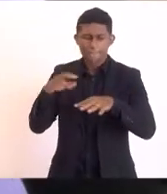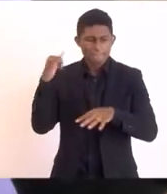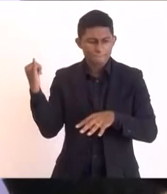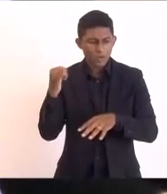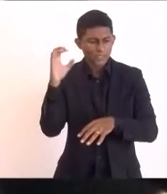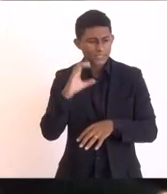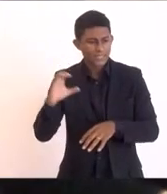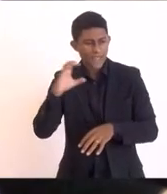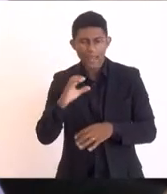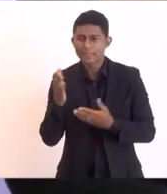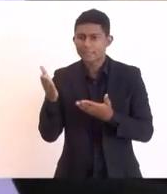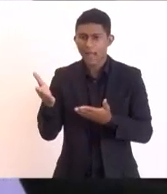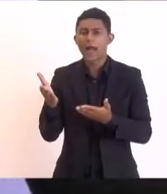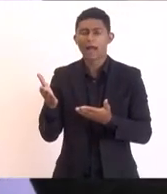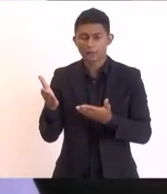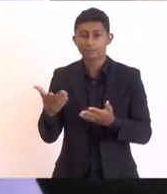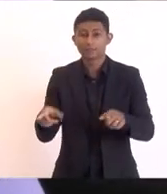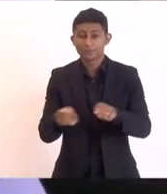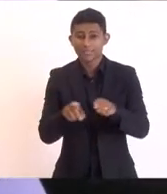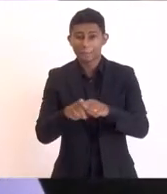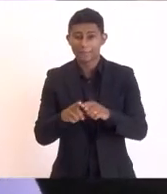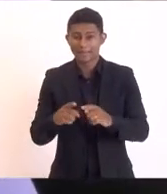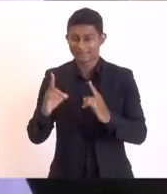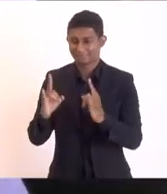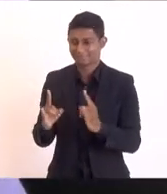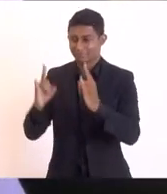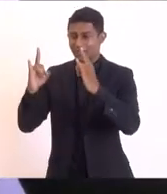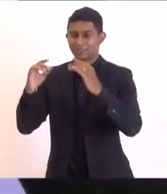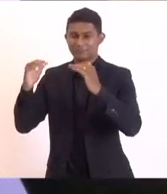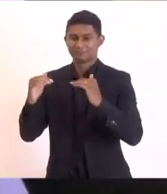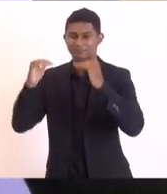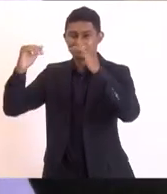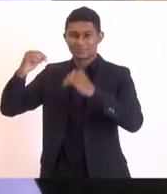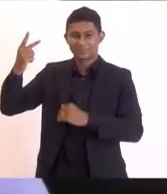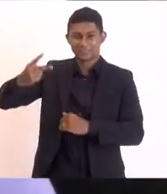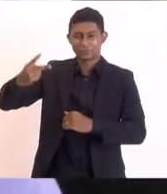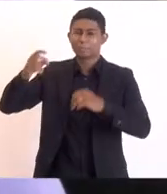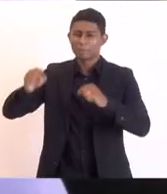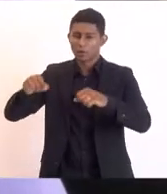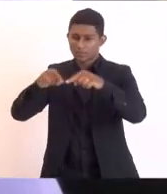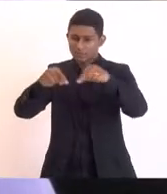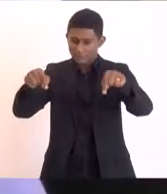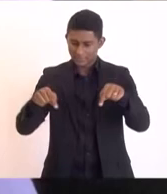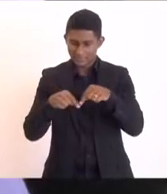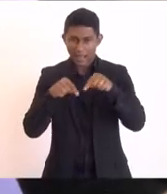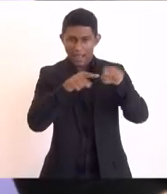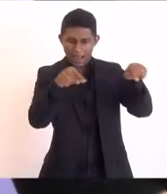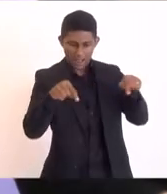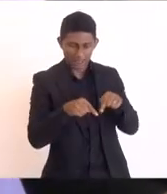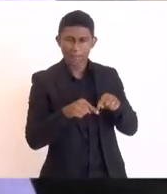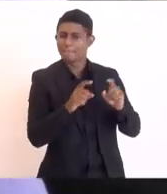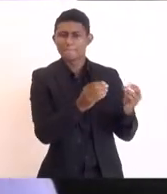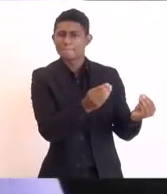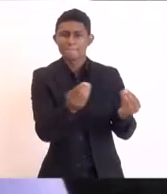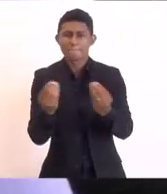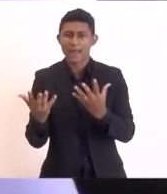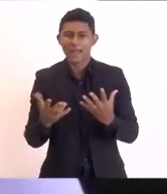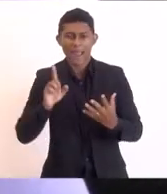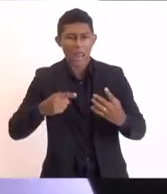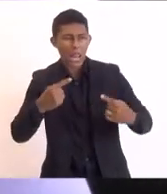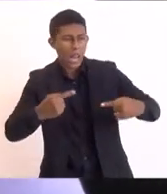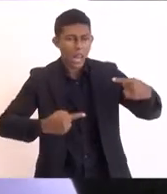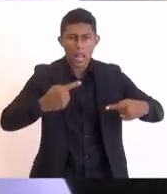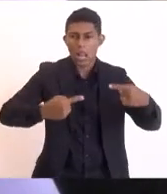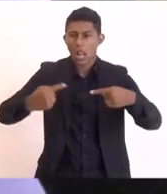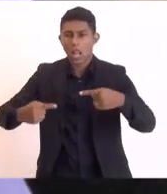cima no segundo andar a gente pode ter salas para que? Para discutir agroecologia para discutir empresas sociais para